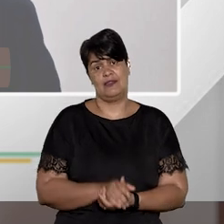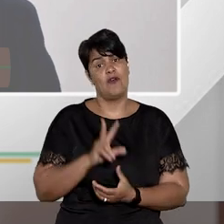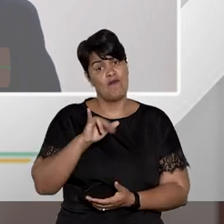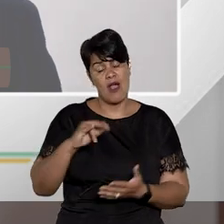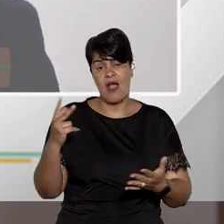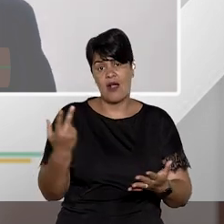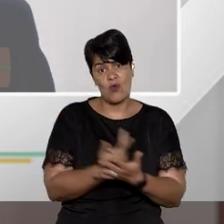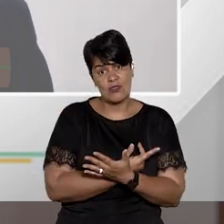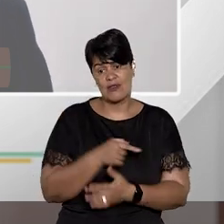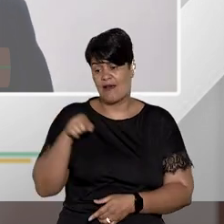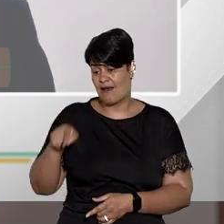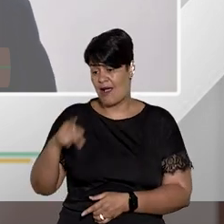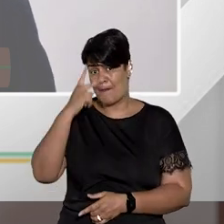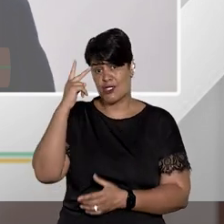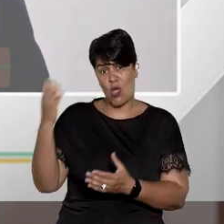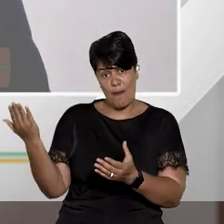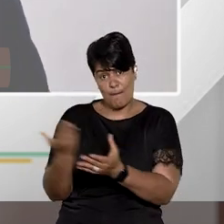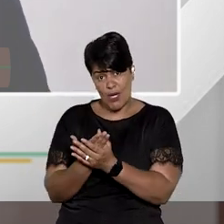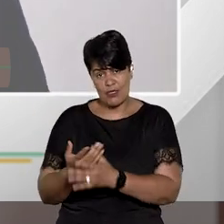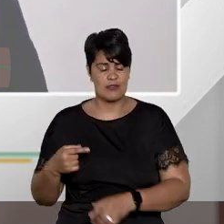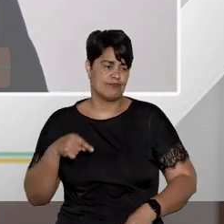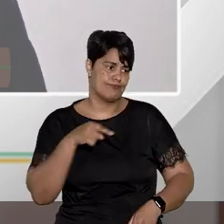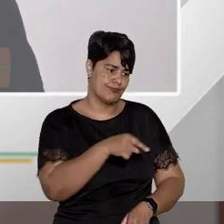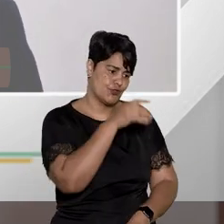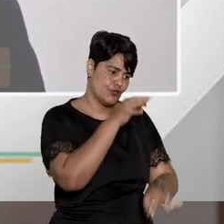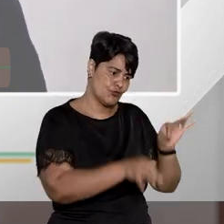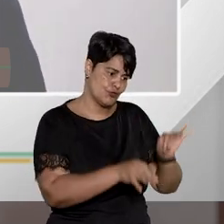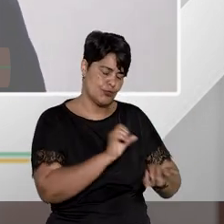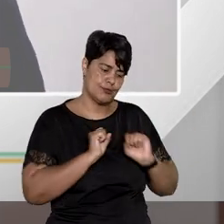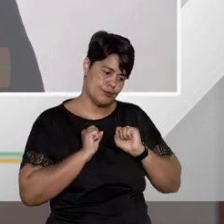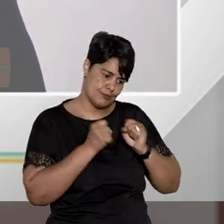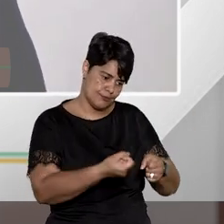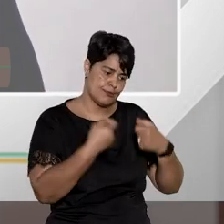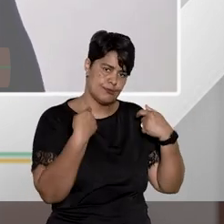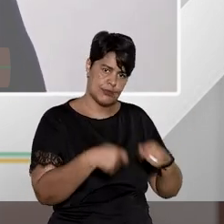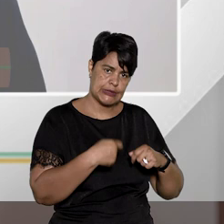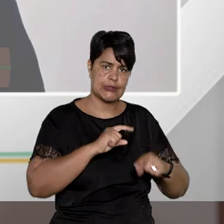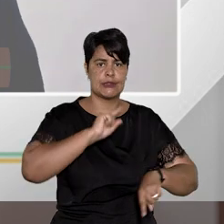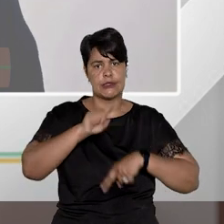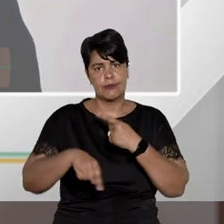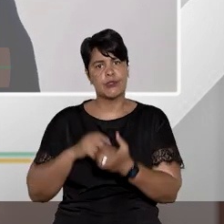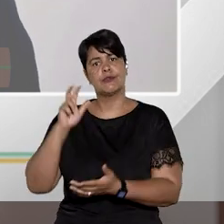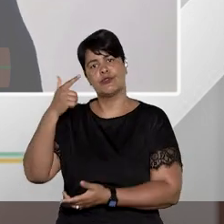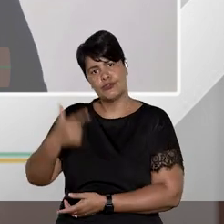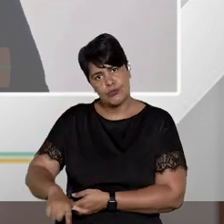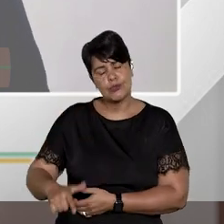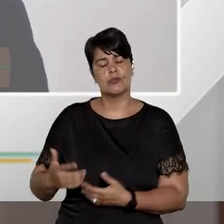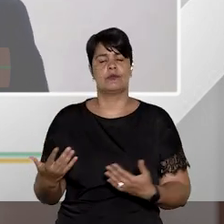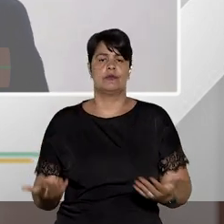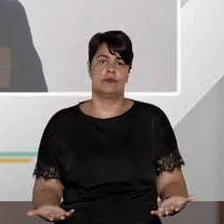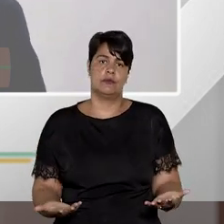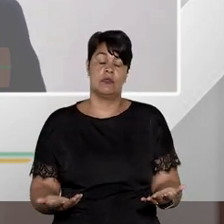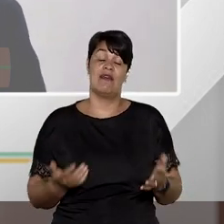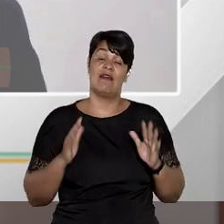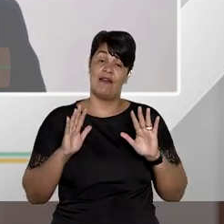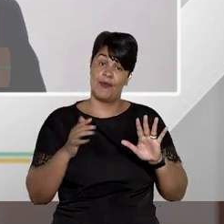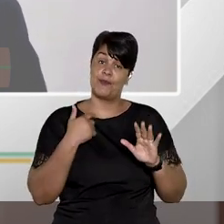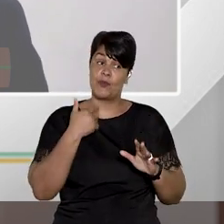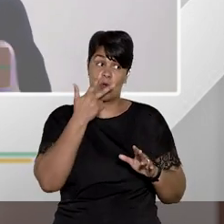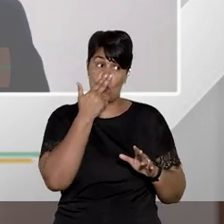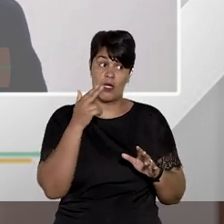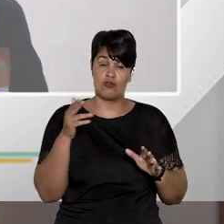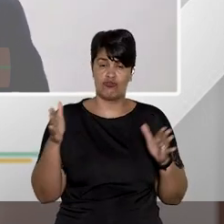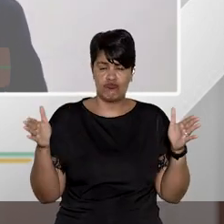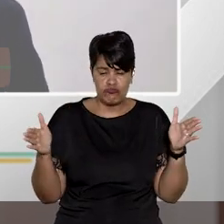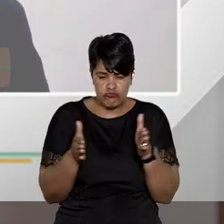desgaste a parte tem que entrar na justiça tem que ir lá brigar então assim não é que haja um engessamento ou deva haver um engessamento